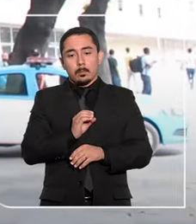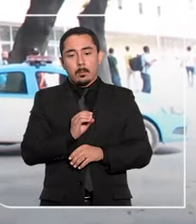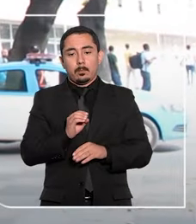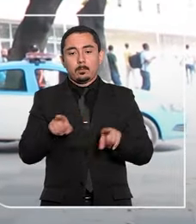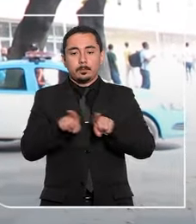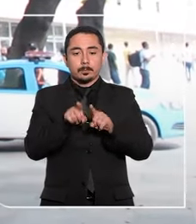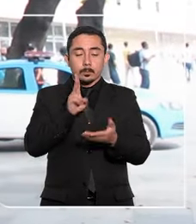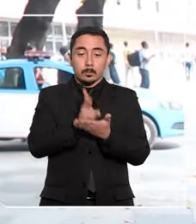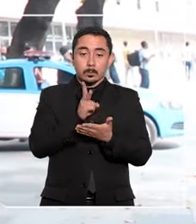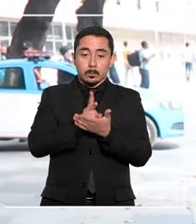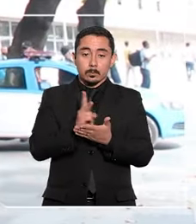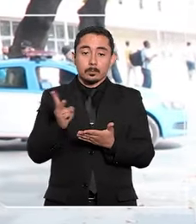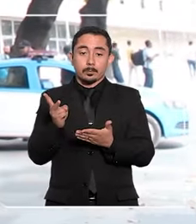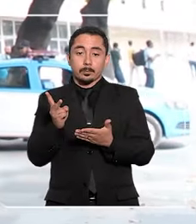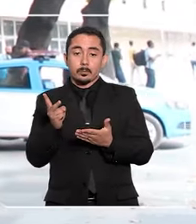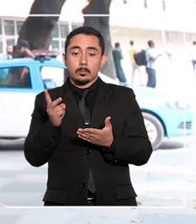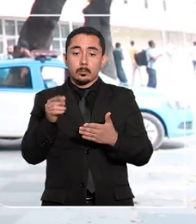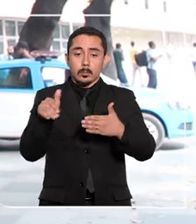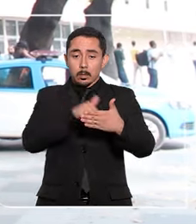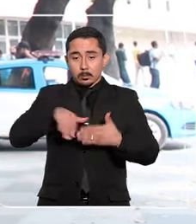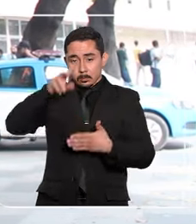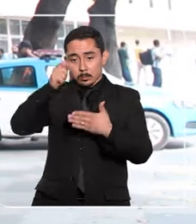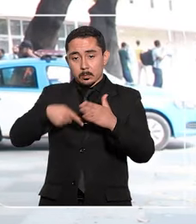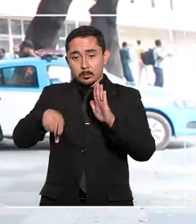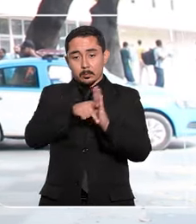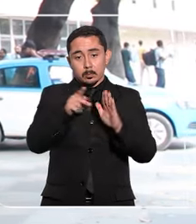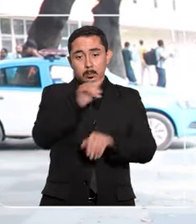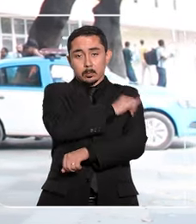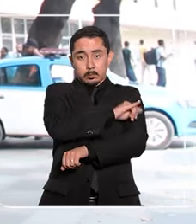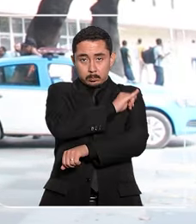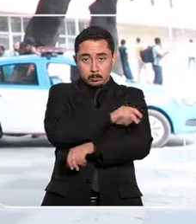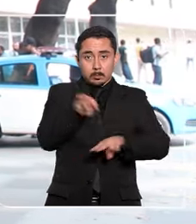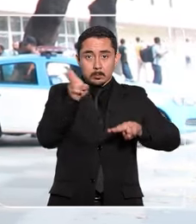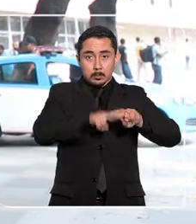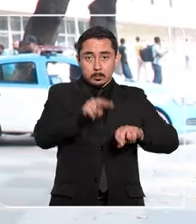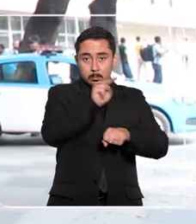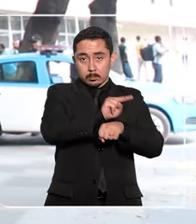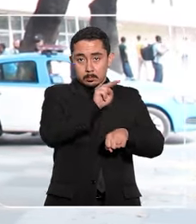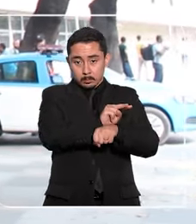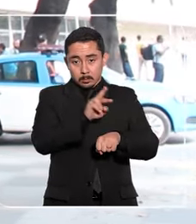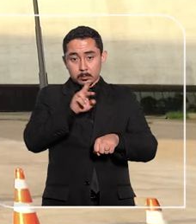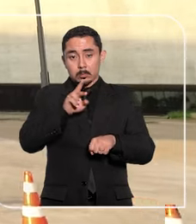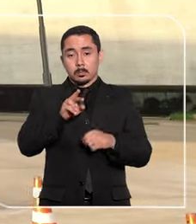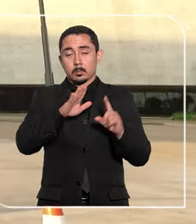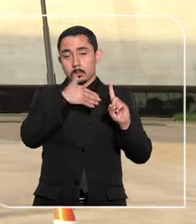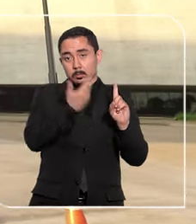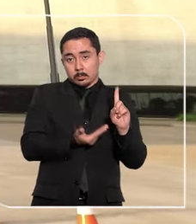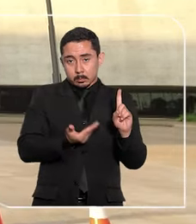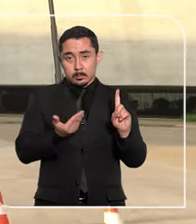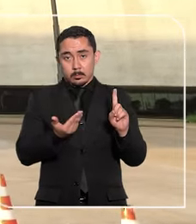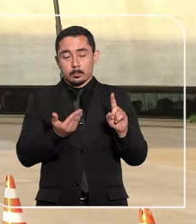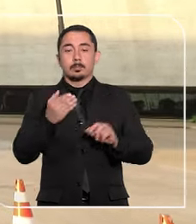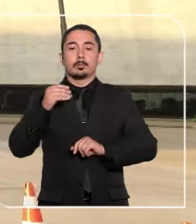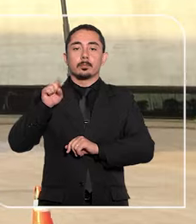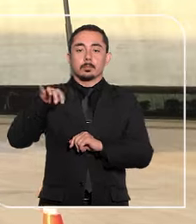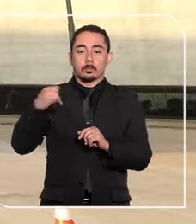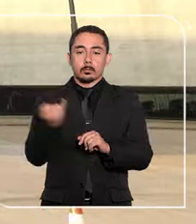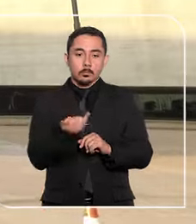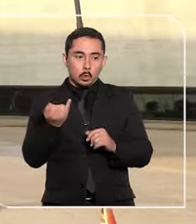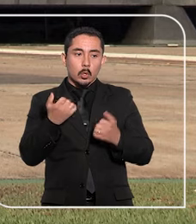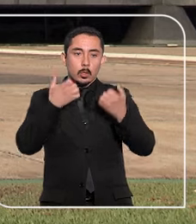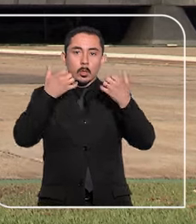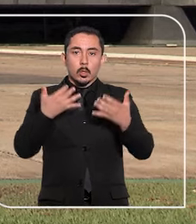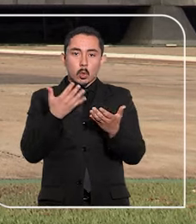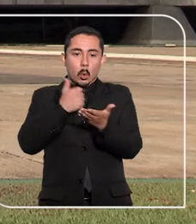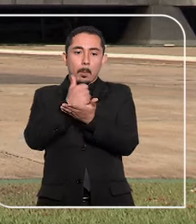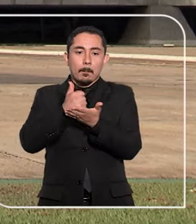corpus e manteve o acórdão do Tribunal de Justiça do Rio de Janeiro pela prisão preventiva do réu. No STJ, a defesa alegou a